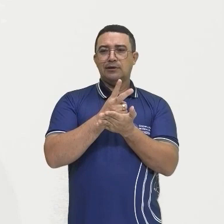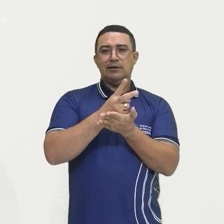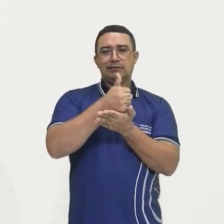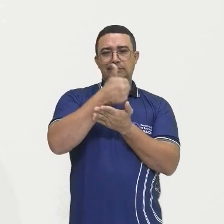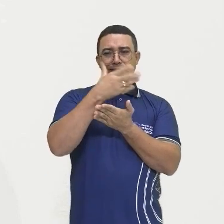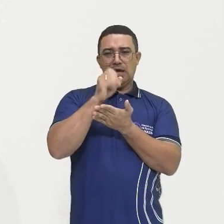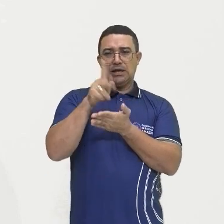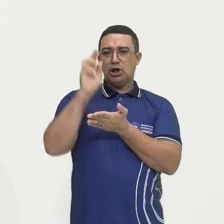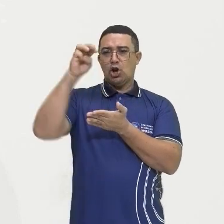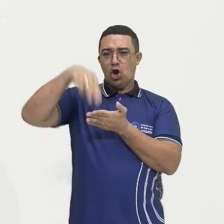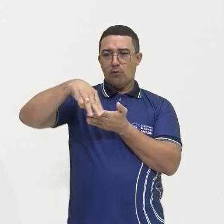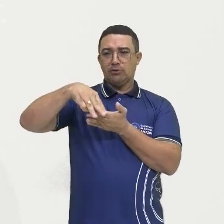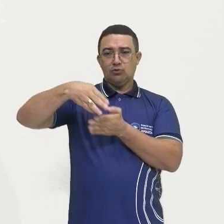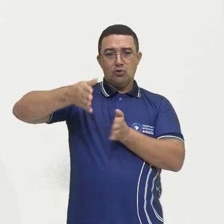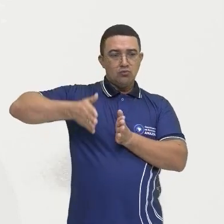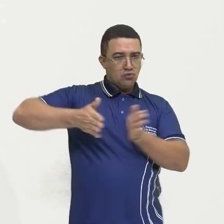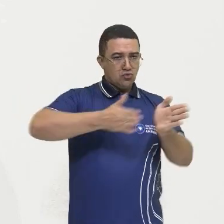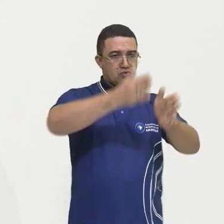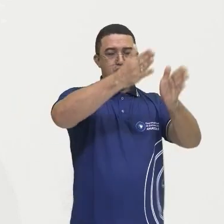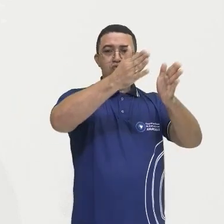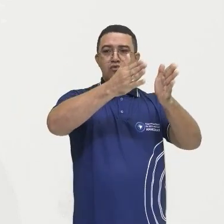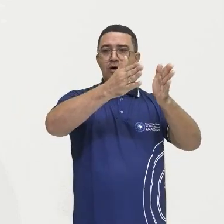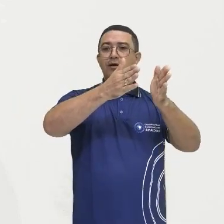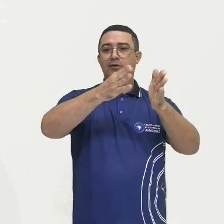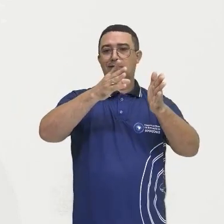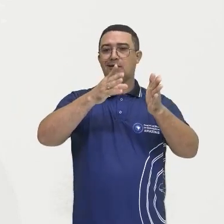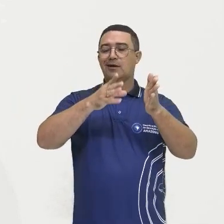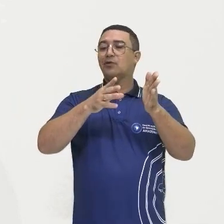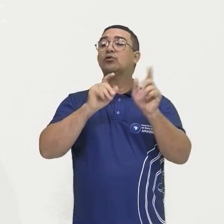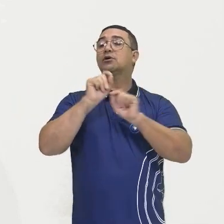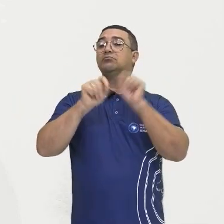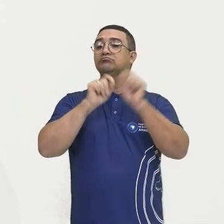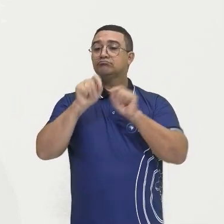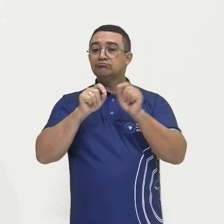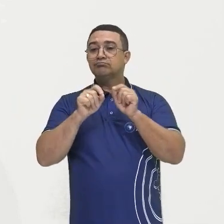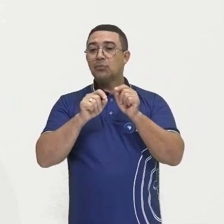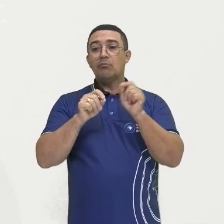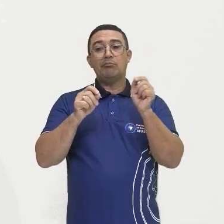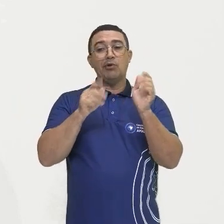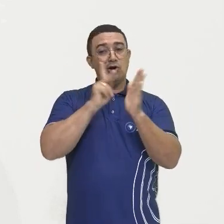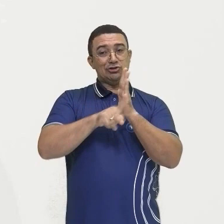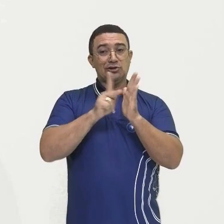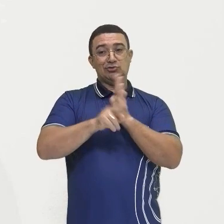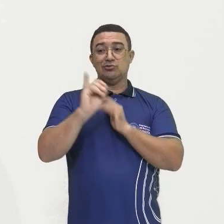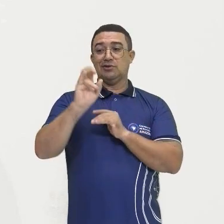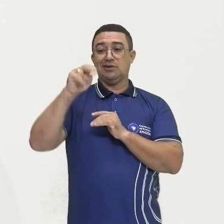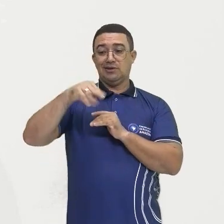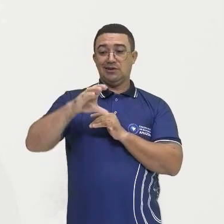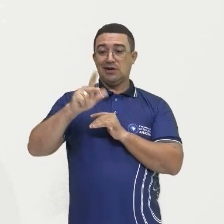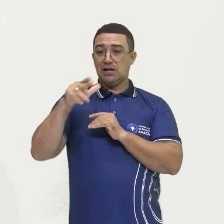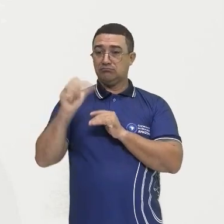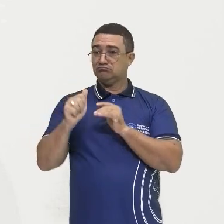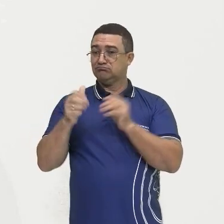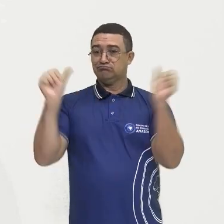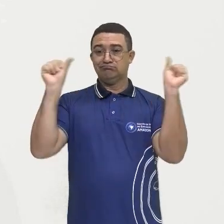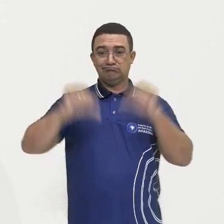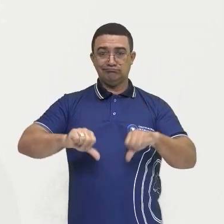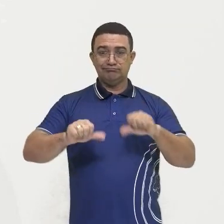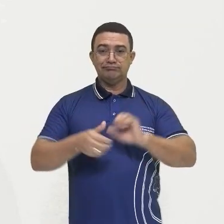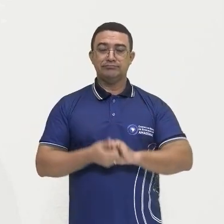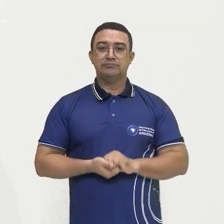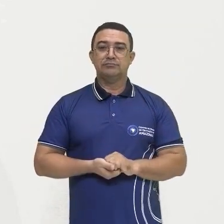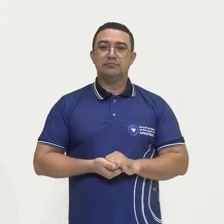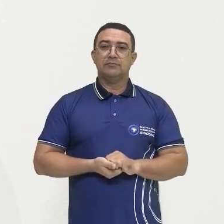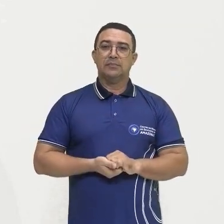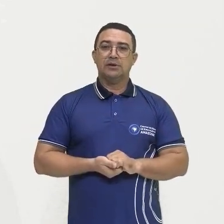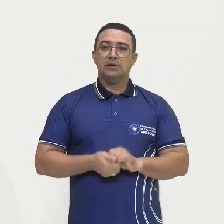rodovia, juntamente desse projeto com o INCRA, que foi fracassado. Aí tinha também a criação dos agropólos,